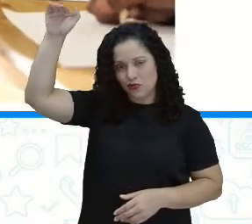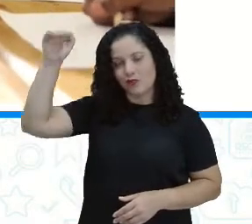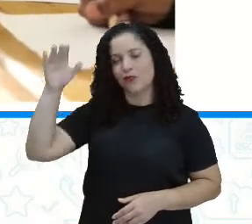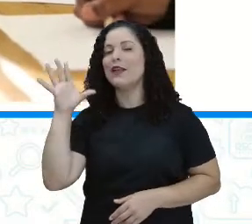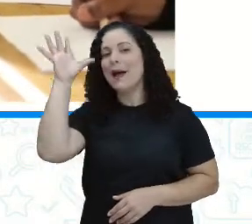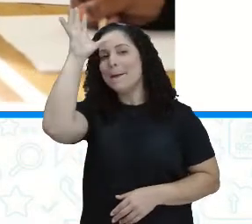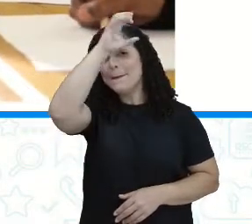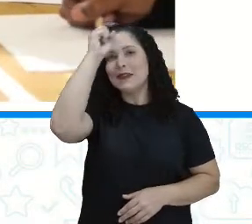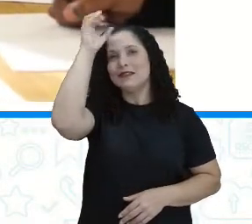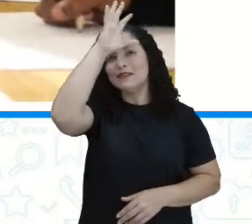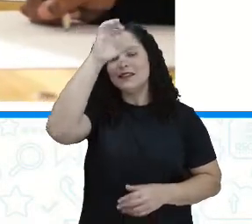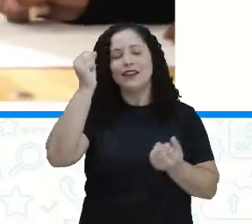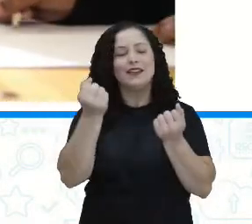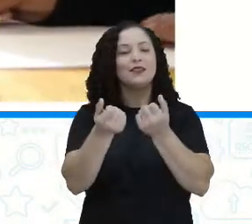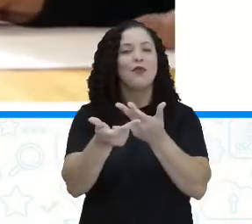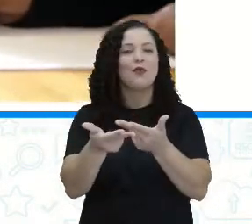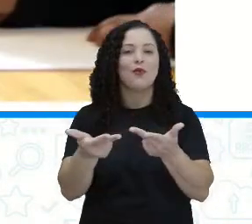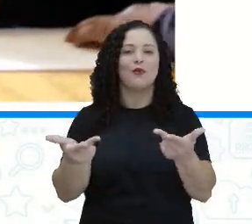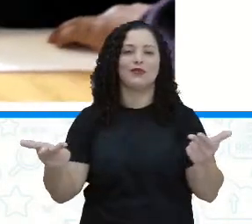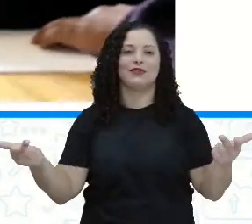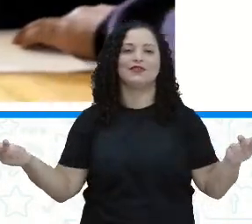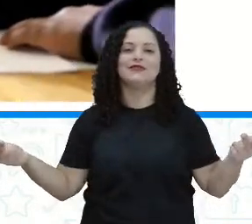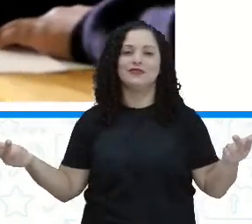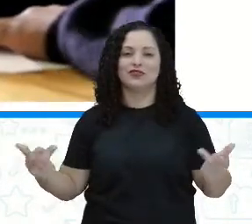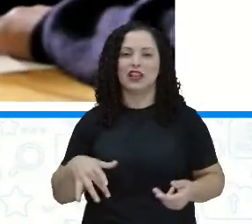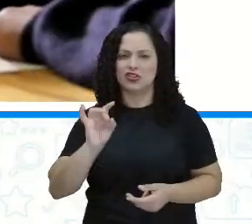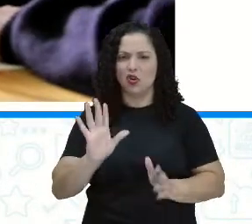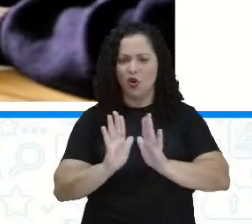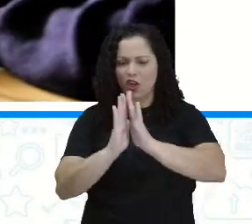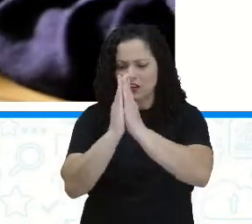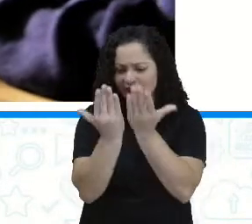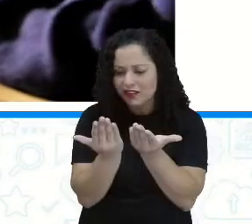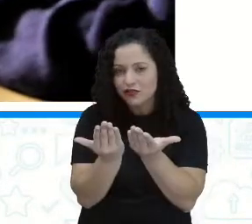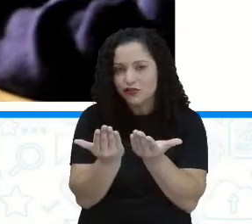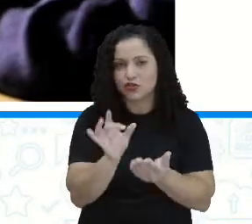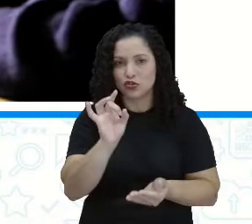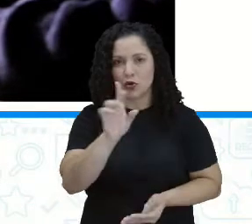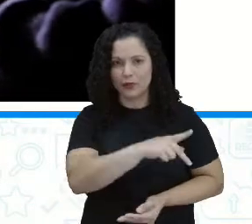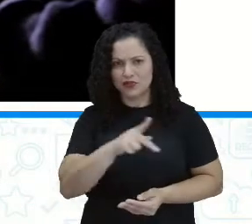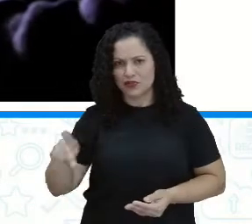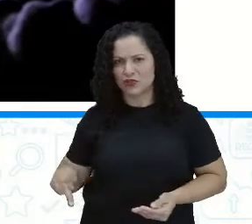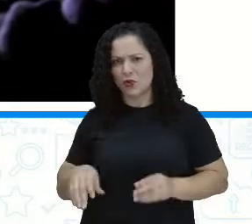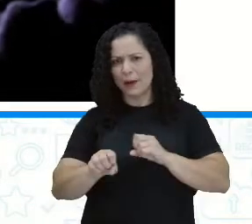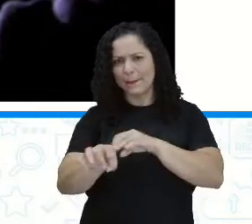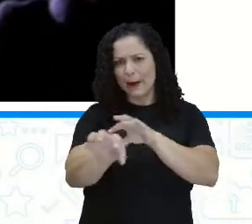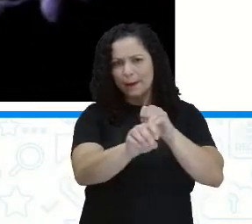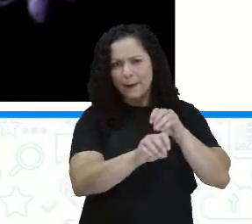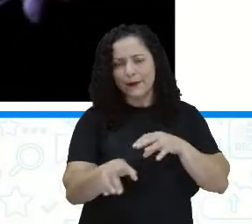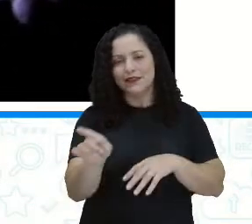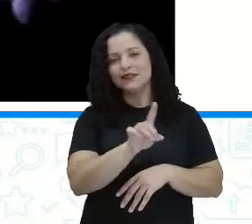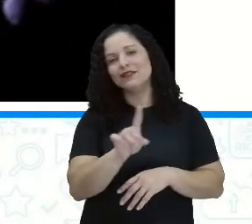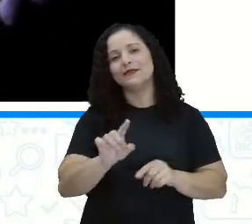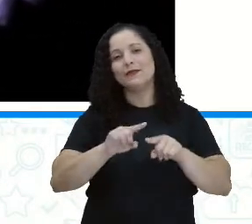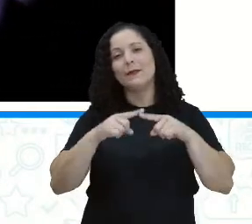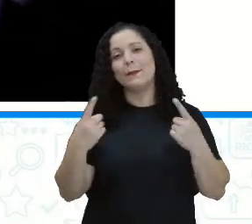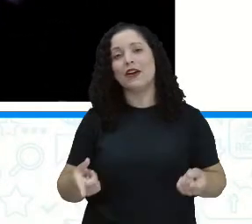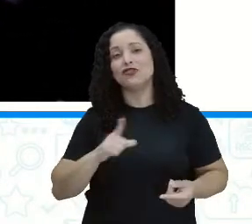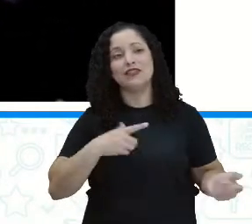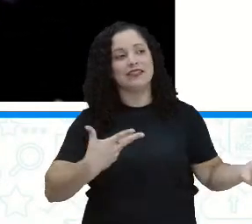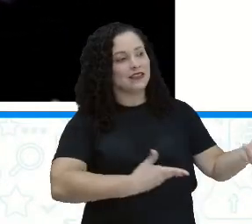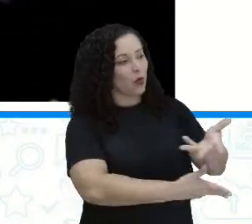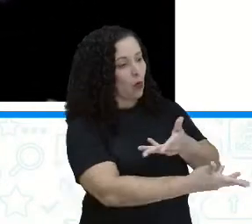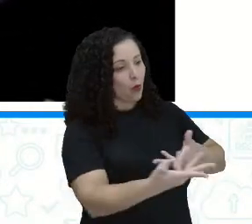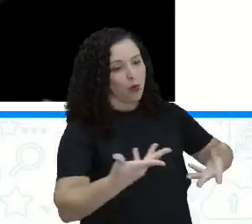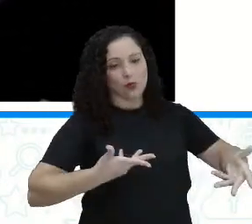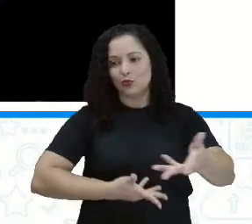muitas coisas. Não só com os livros, não só com as professoras, mas também com essa interação, esse